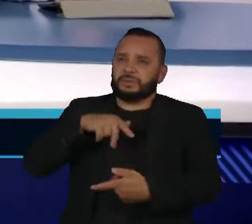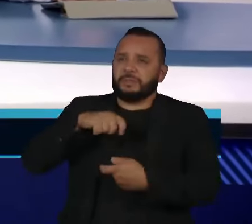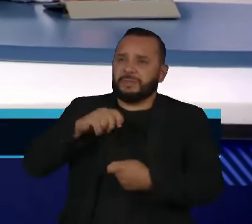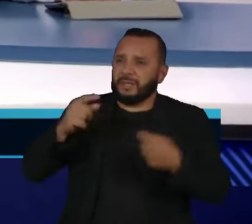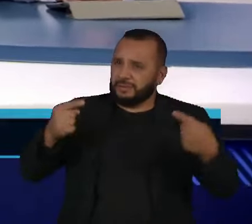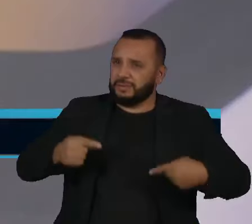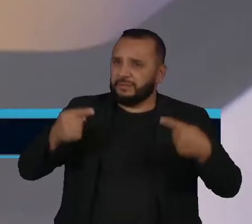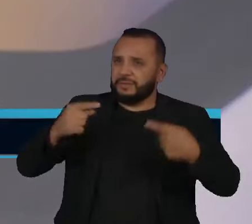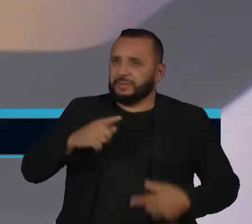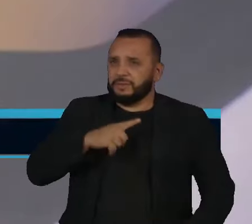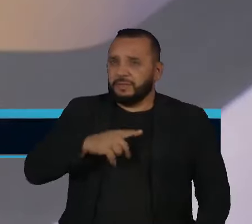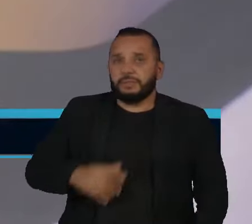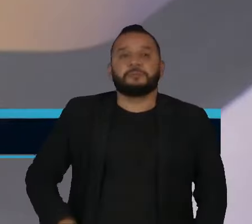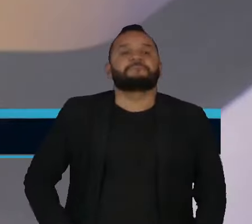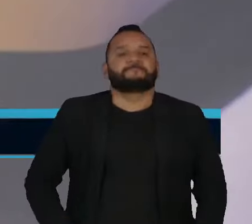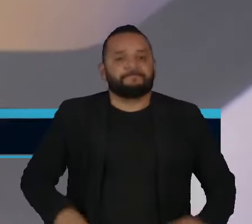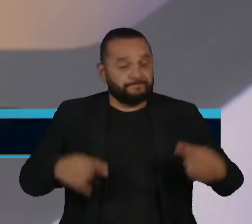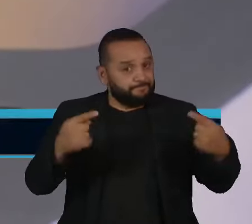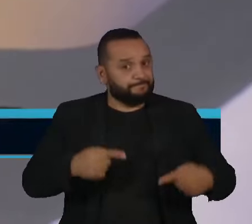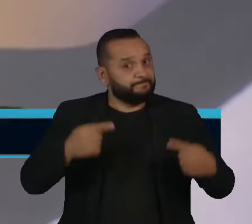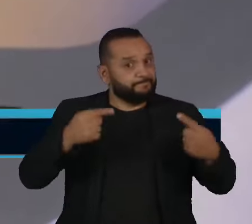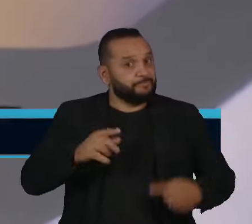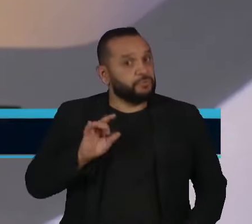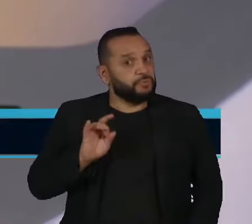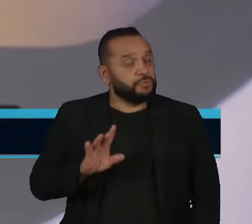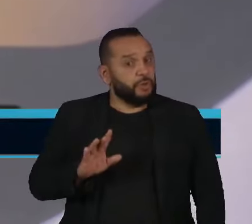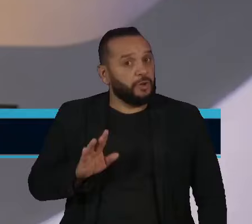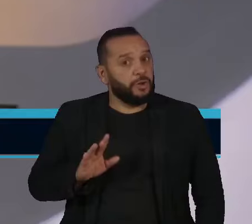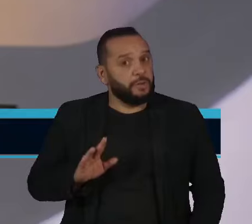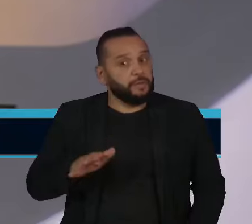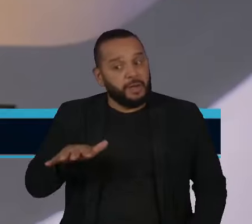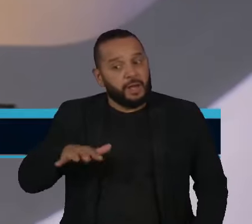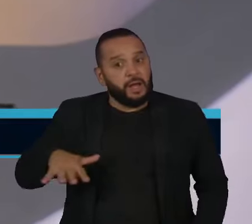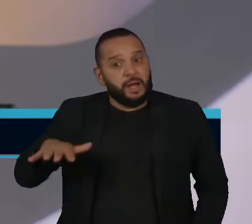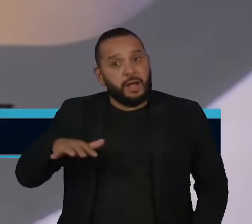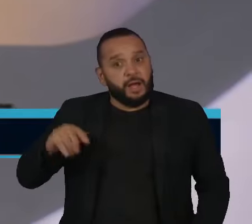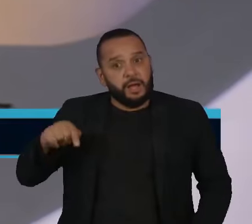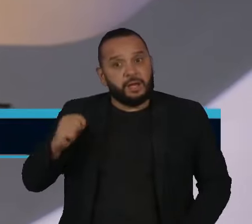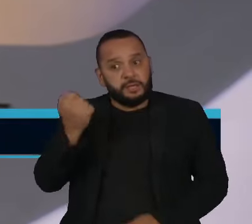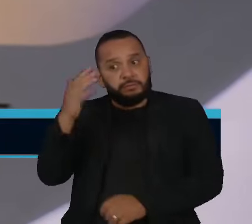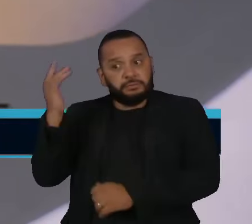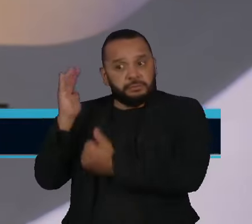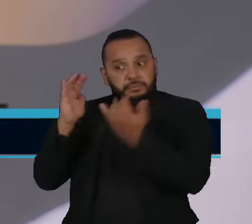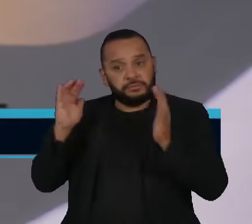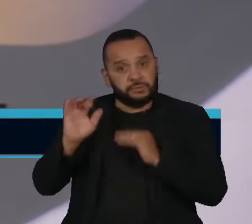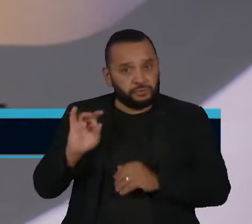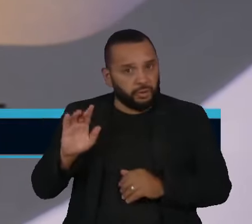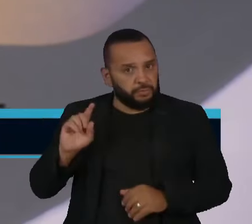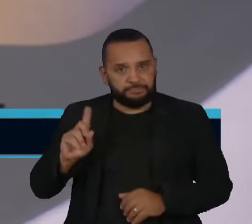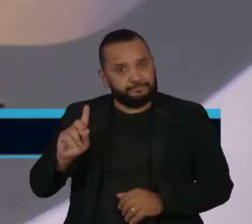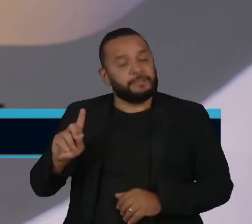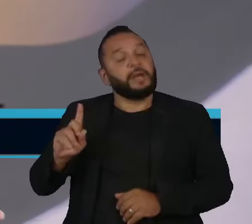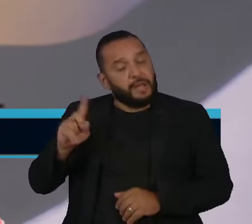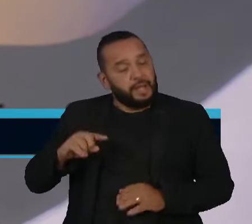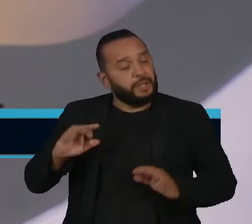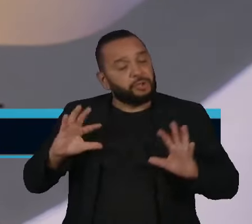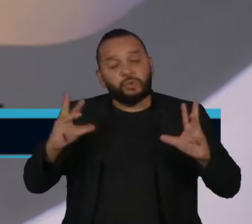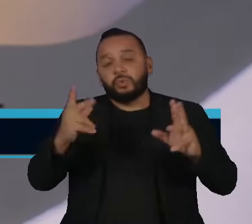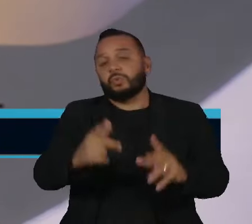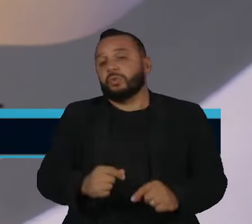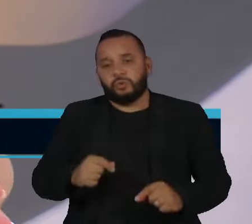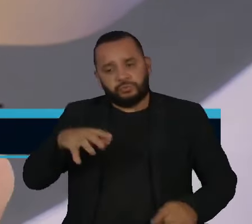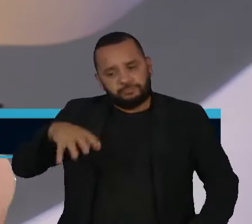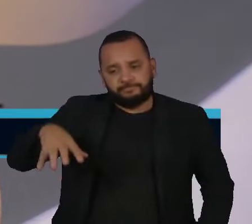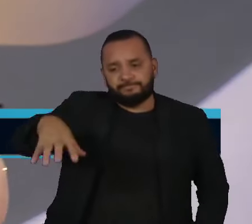o desafio, né? É um desafio e não é um desafio só para esse setor, né? É desafio, na verdade, para a economia como um todo, para esse setor em